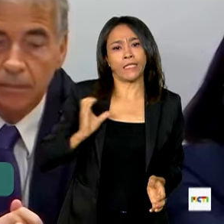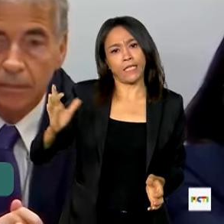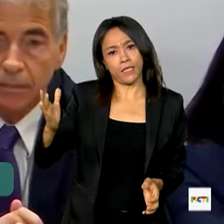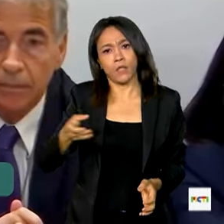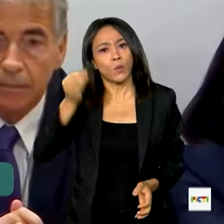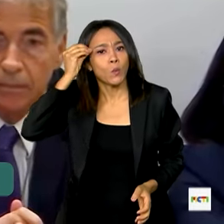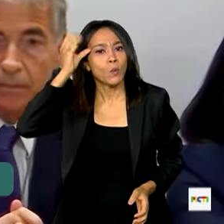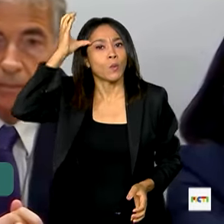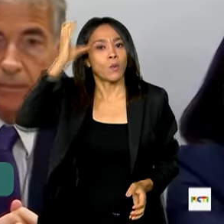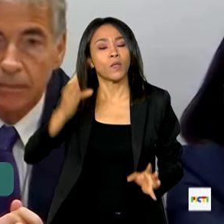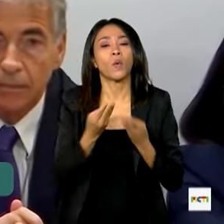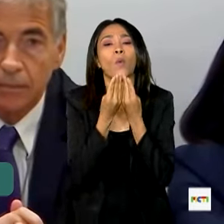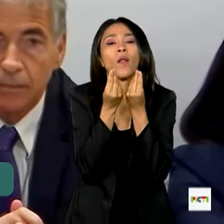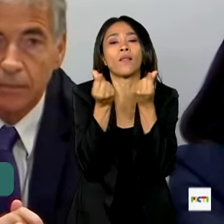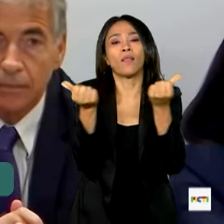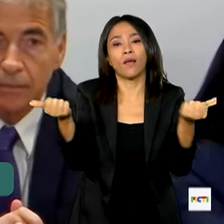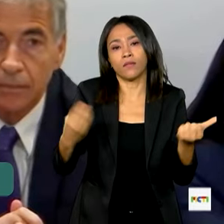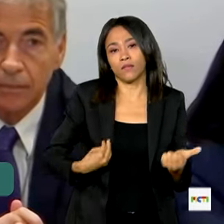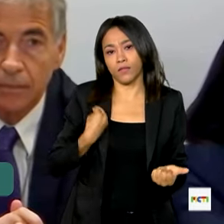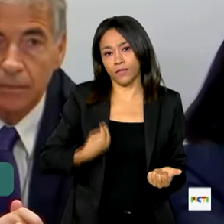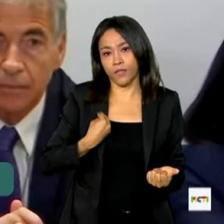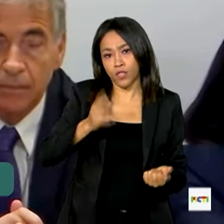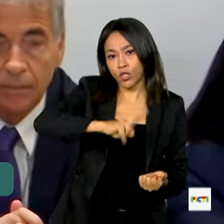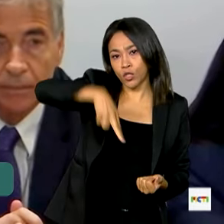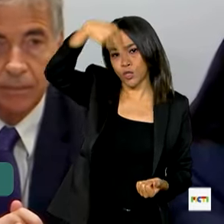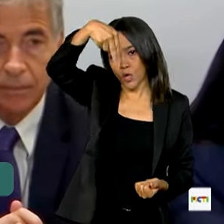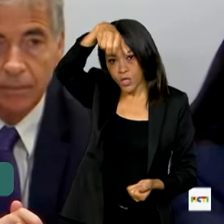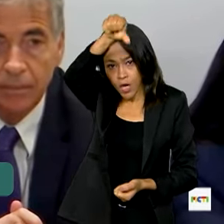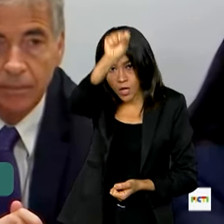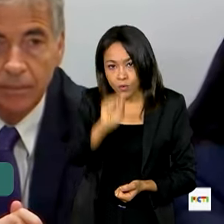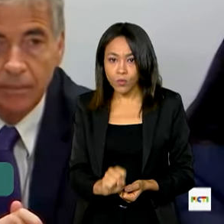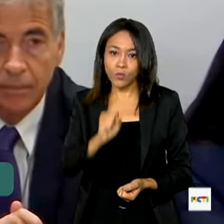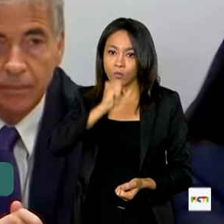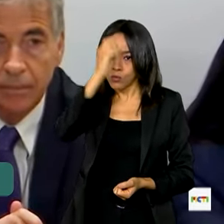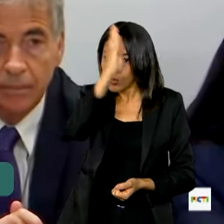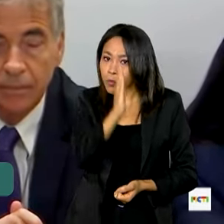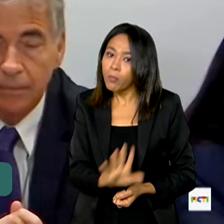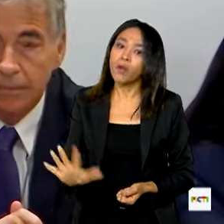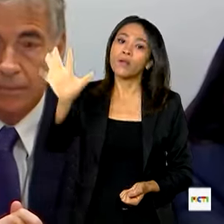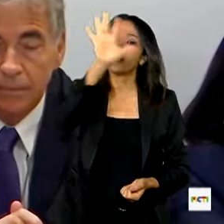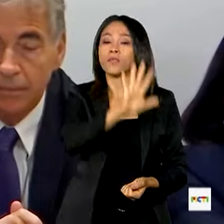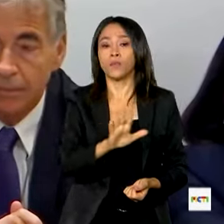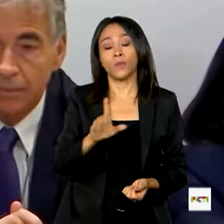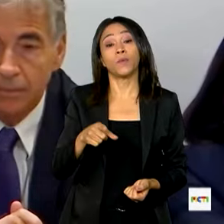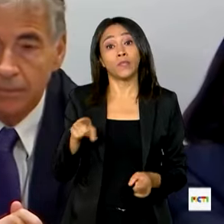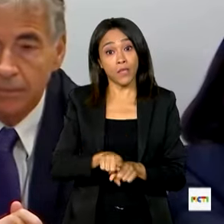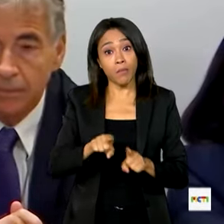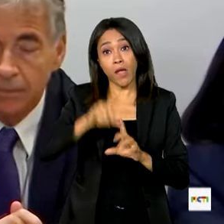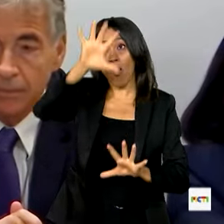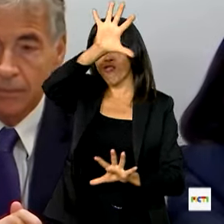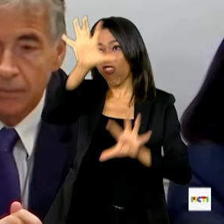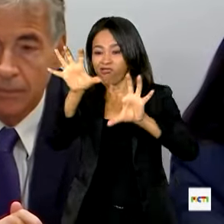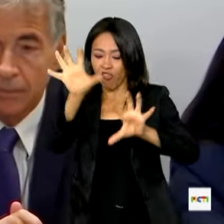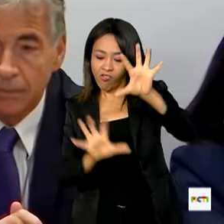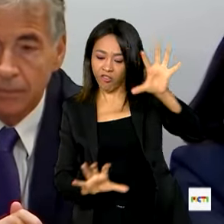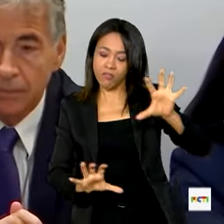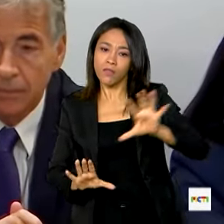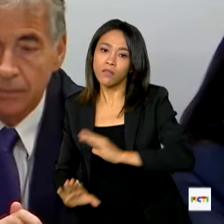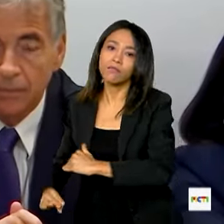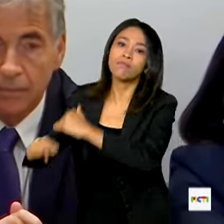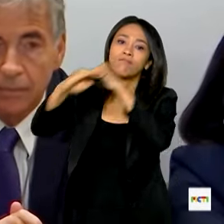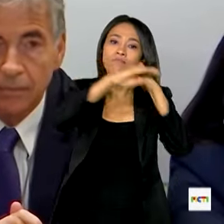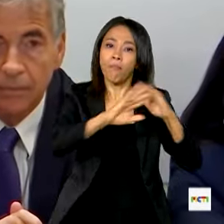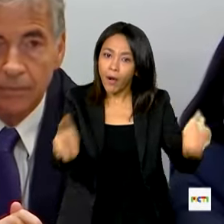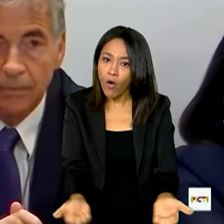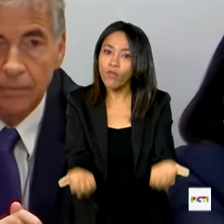de vida para a população, de norte a sul, do Oiapoque ao Chuí. Enfrentar desigualdades regionais é fazer um país melhor para